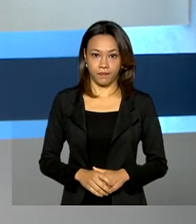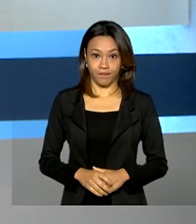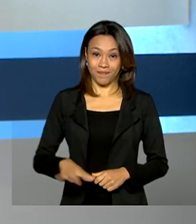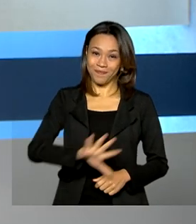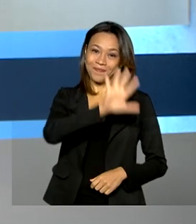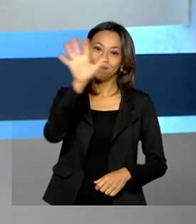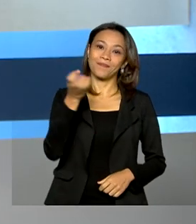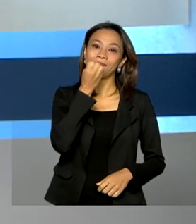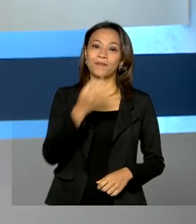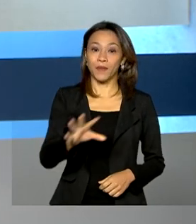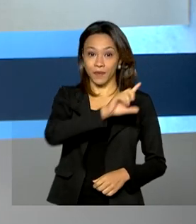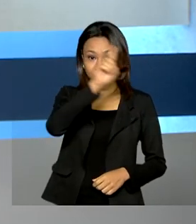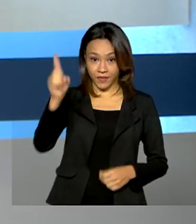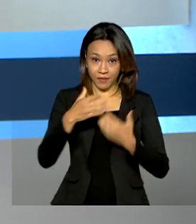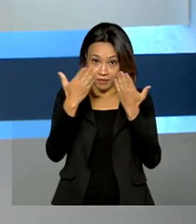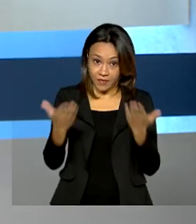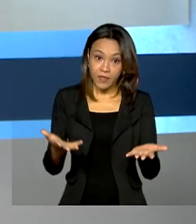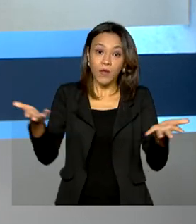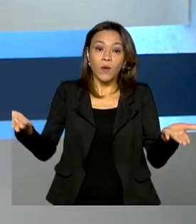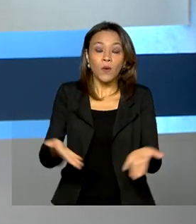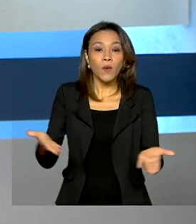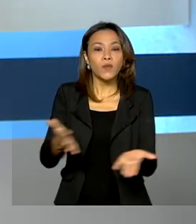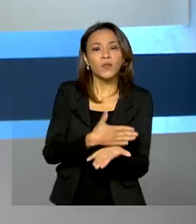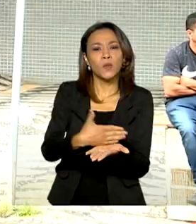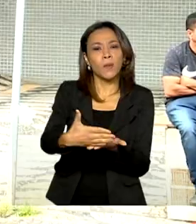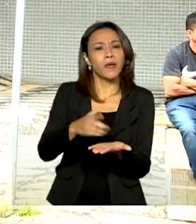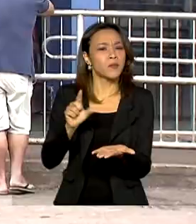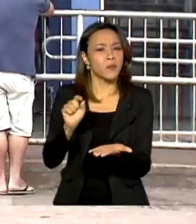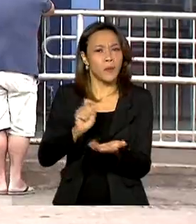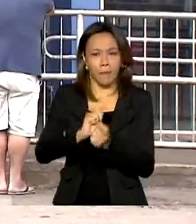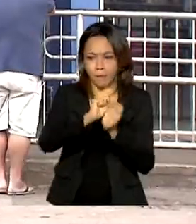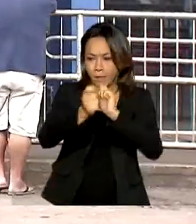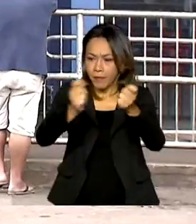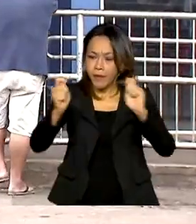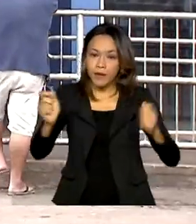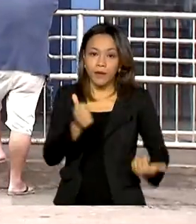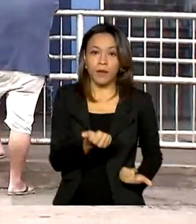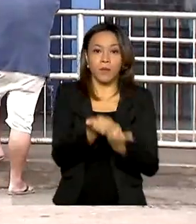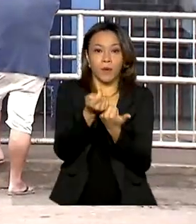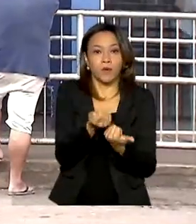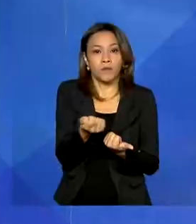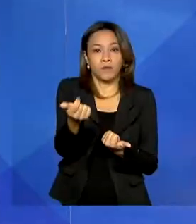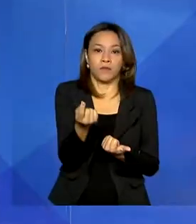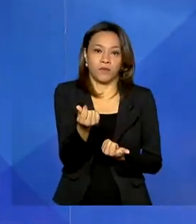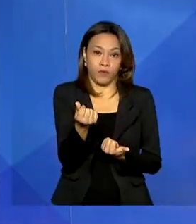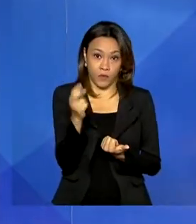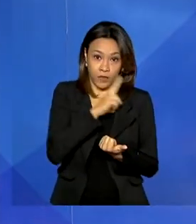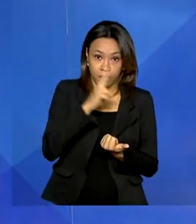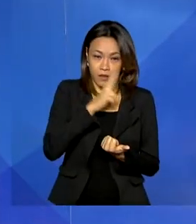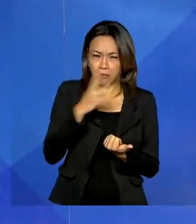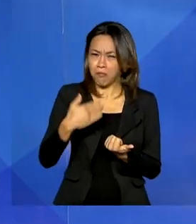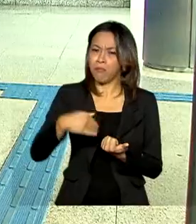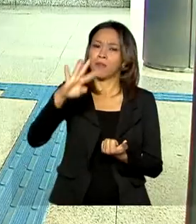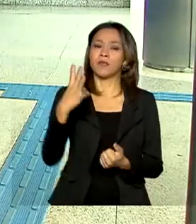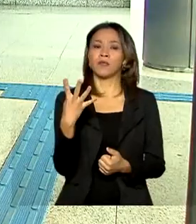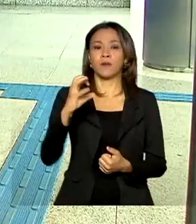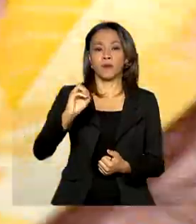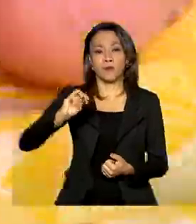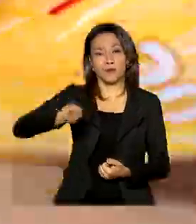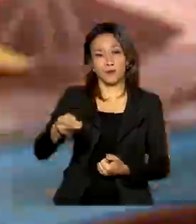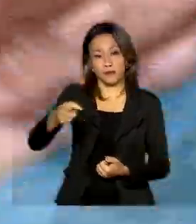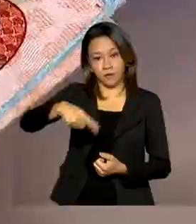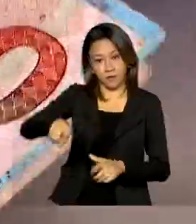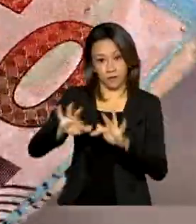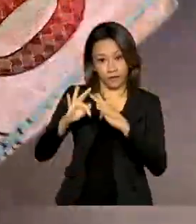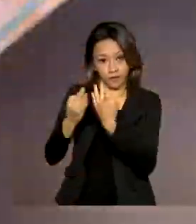Olá, bom dia pra você. Começa hoje a nova rodada de pagamentos do auxílio emergencial. Mais de 40 milhões de famílias